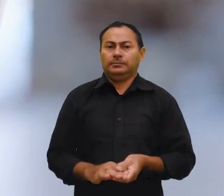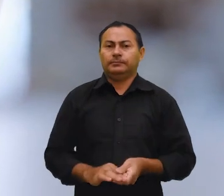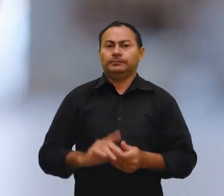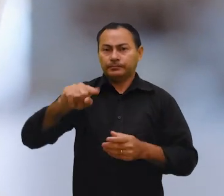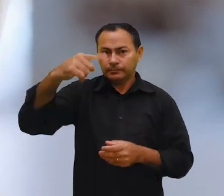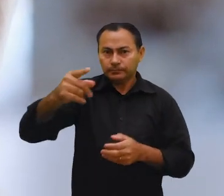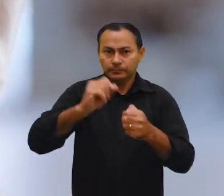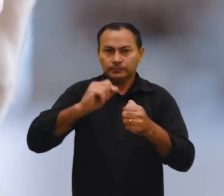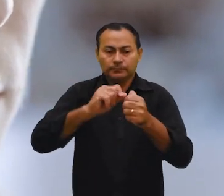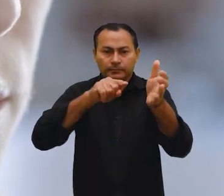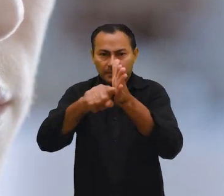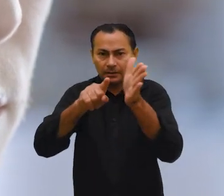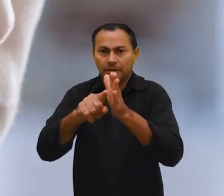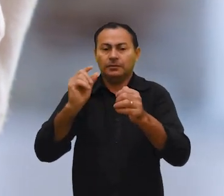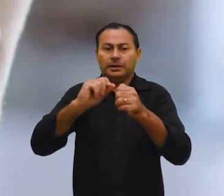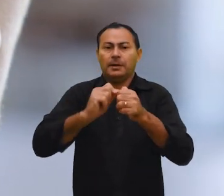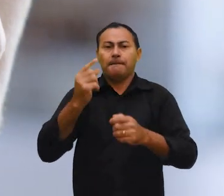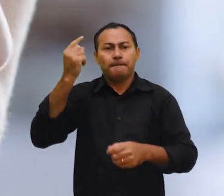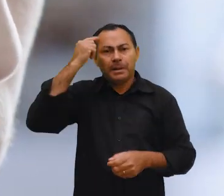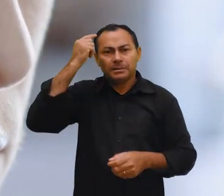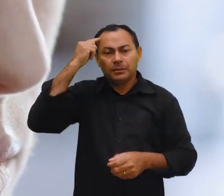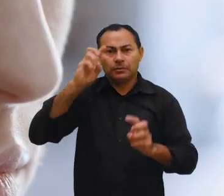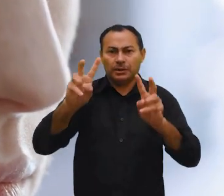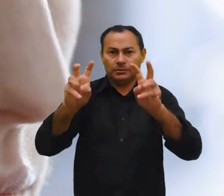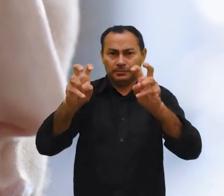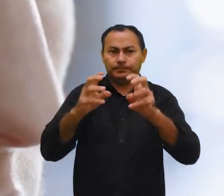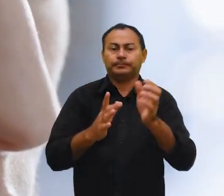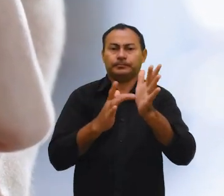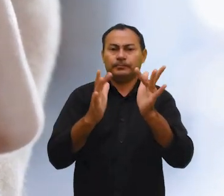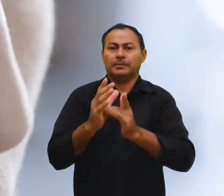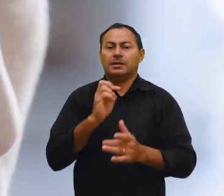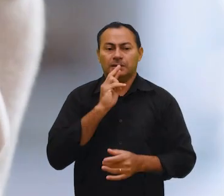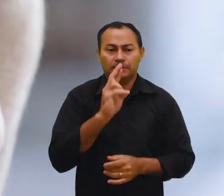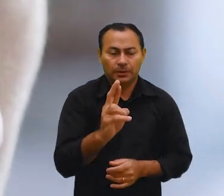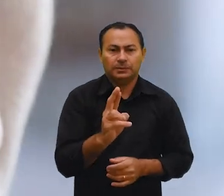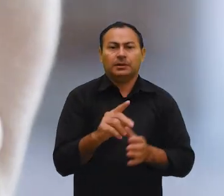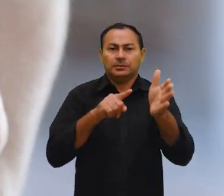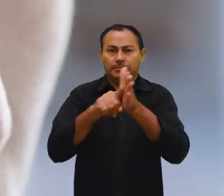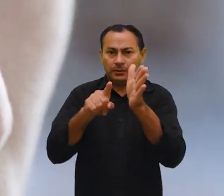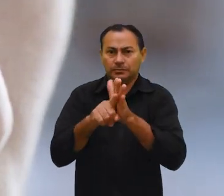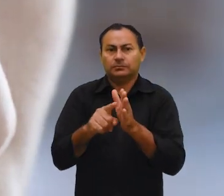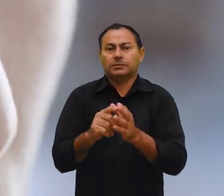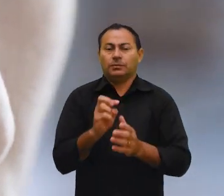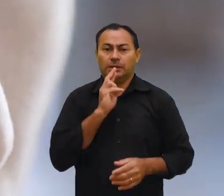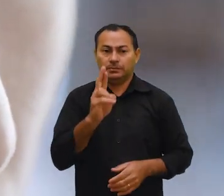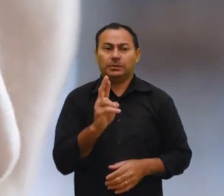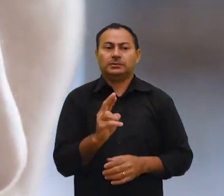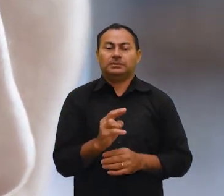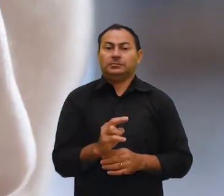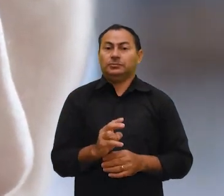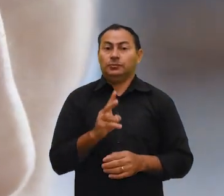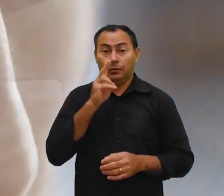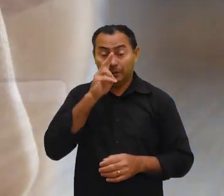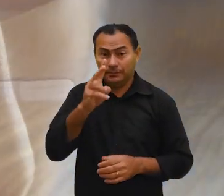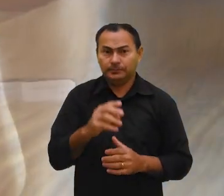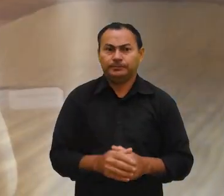Depois de fazer as perguntas e nos fazer pensar sobre o assunto, Jesus responde as perguntas com respostas